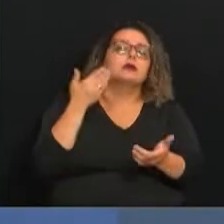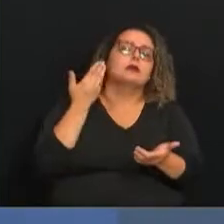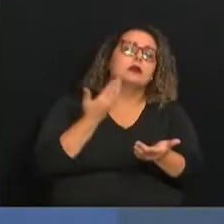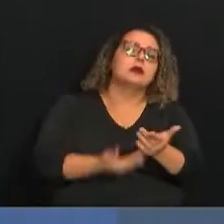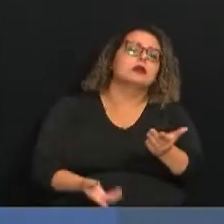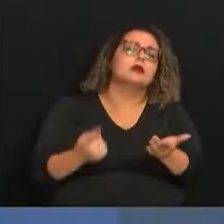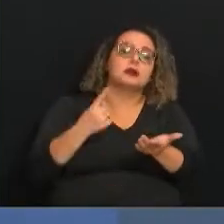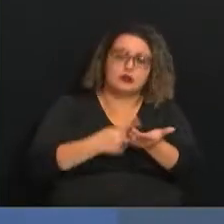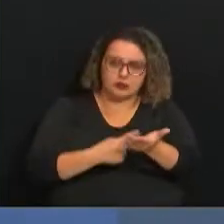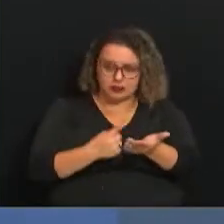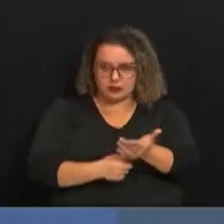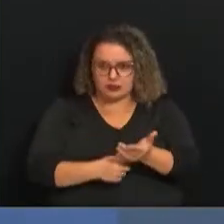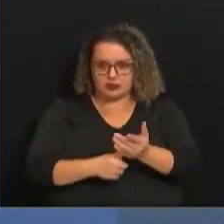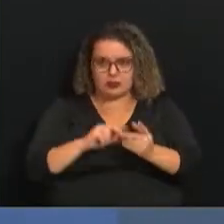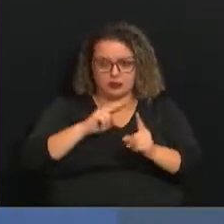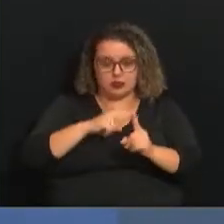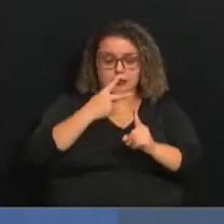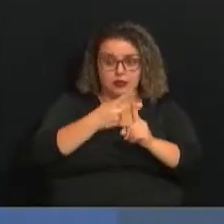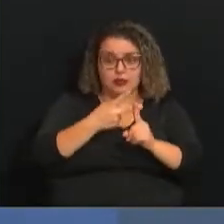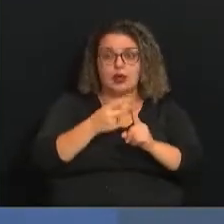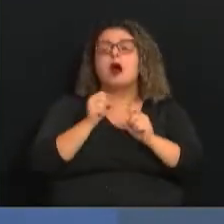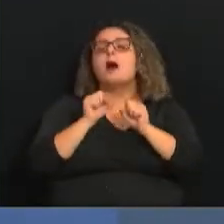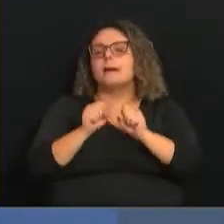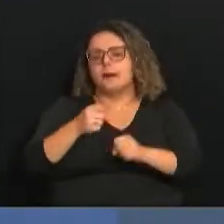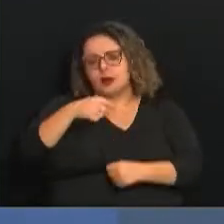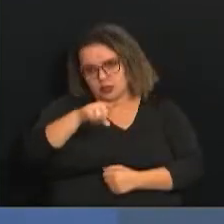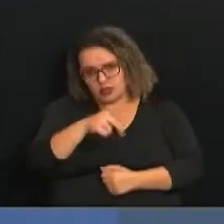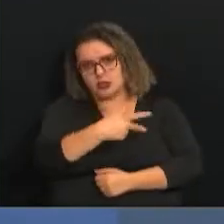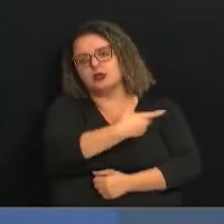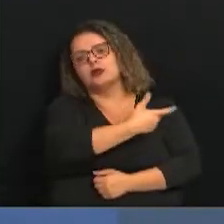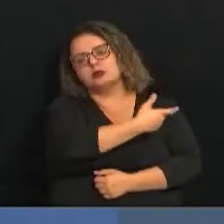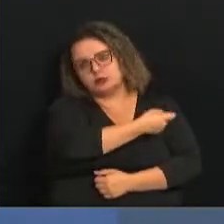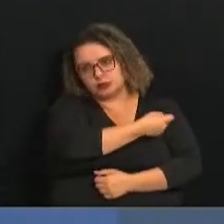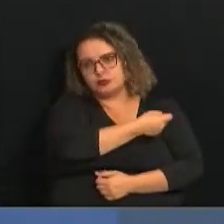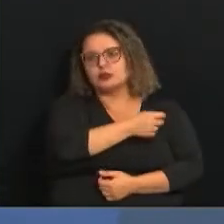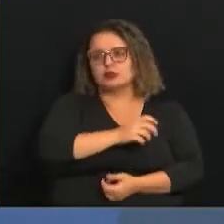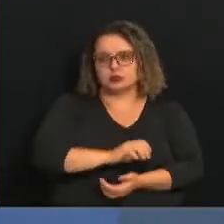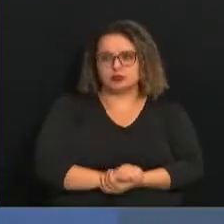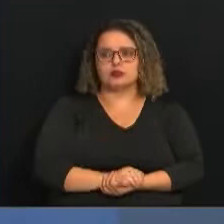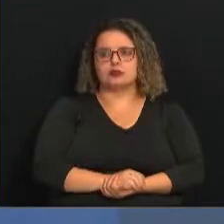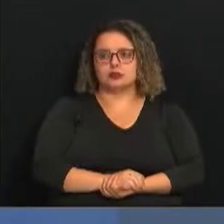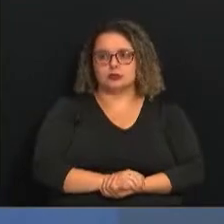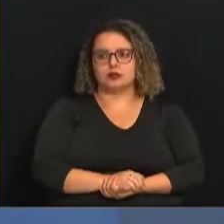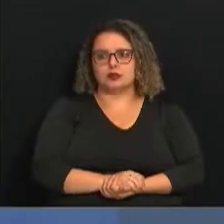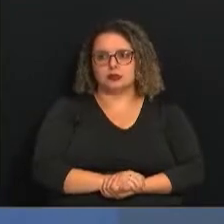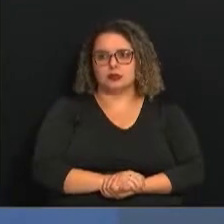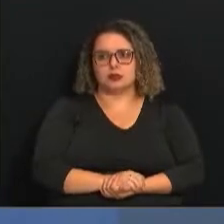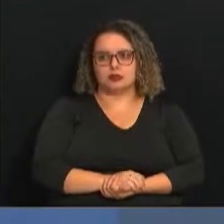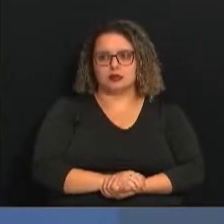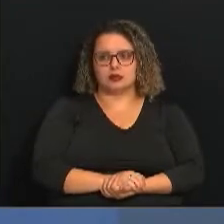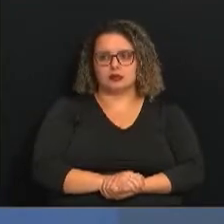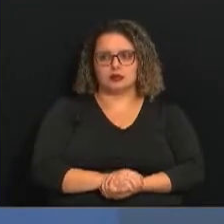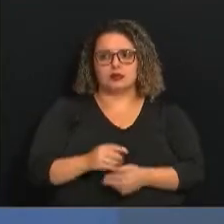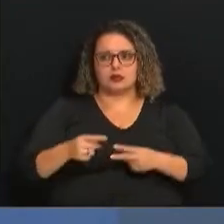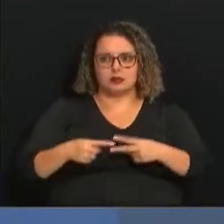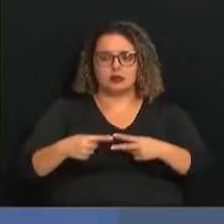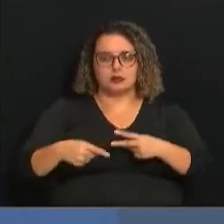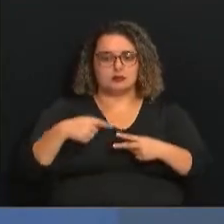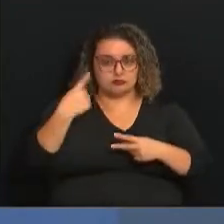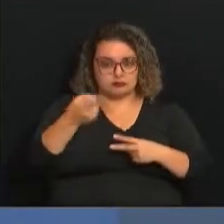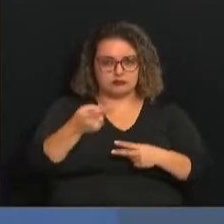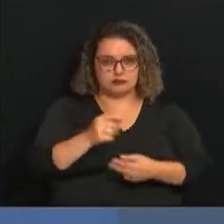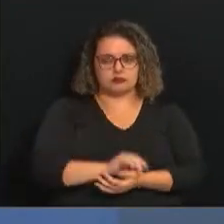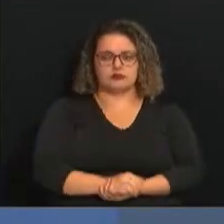agendamento da dose adicional, pode olhar e já pode ir sem agendamento também a partir da próxima semana. E de